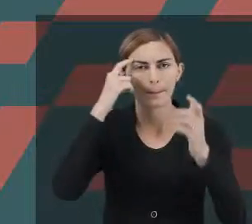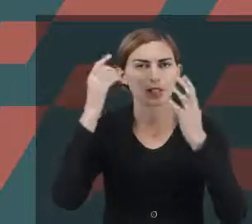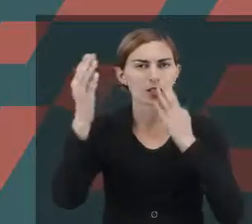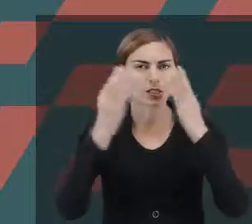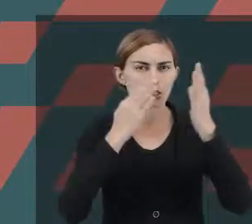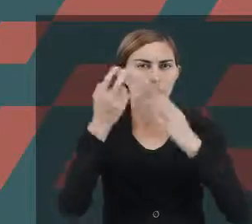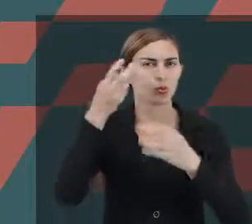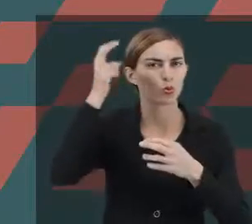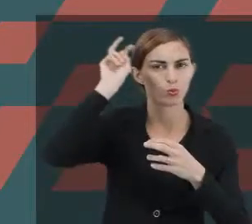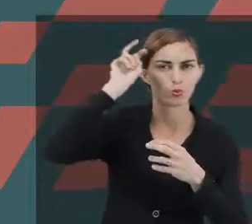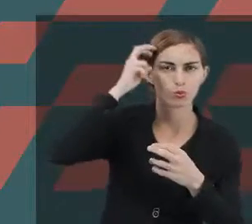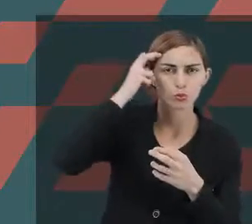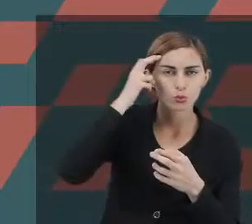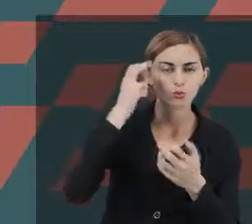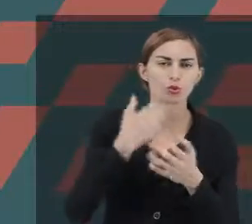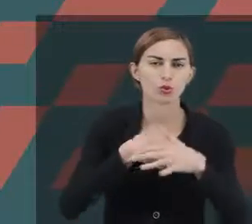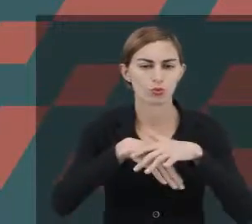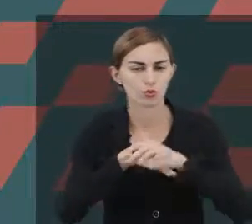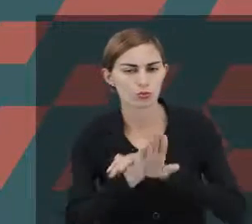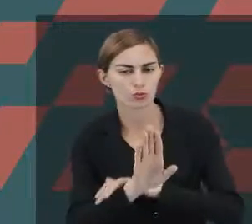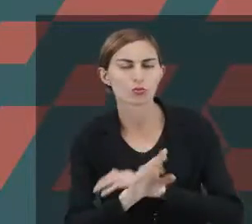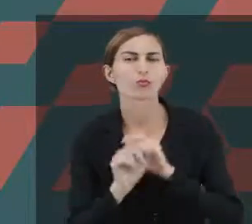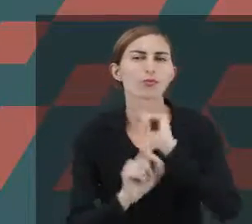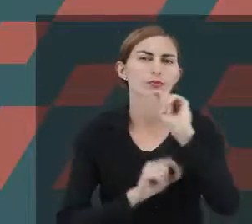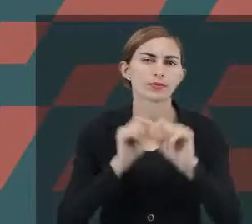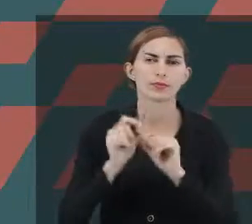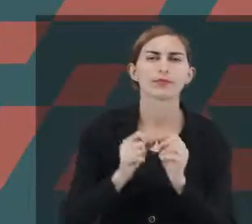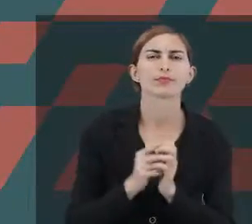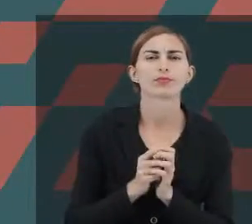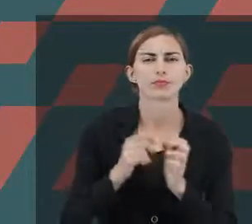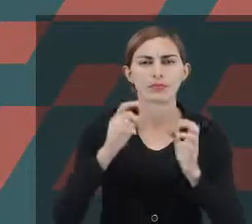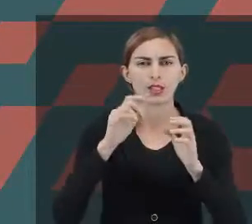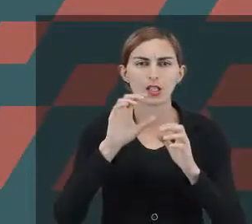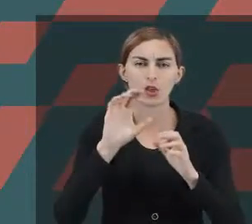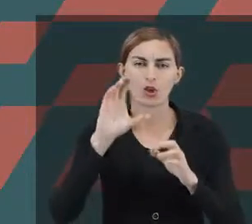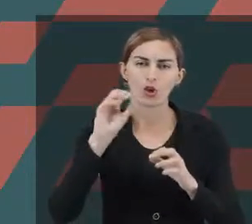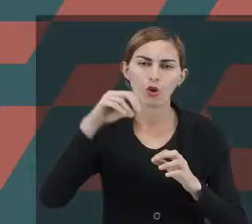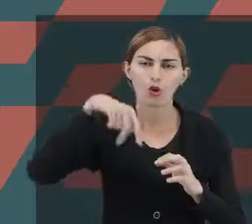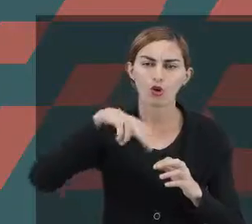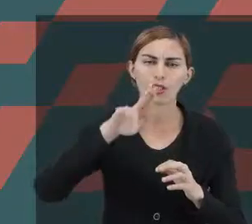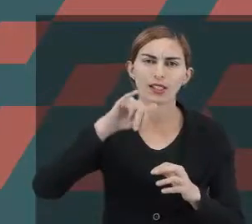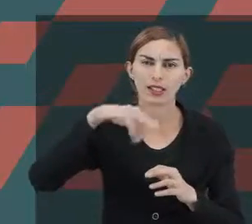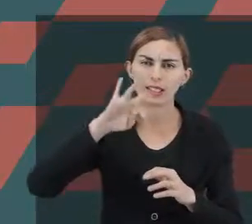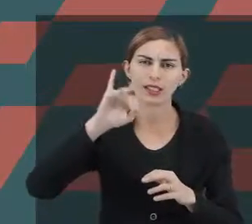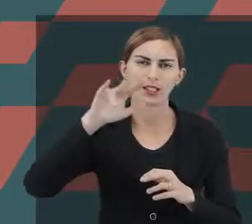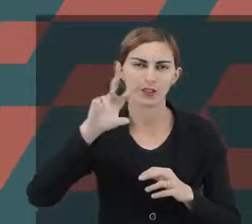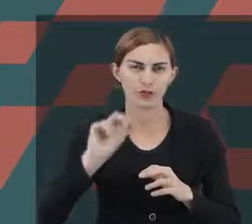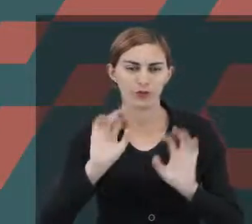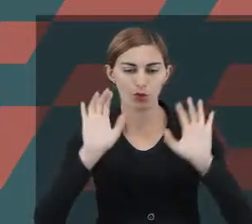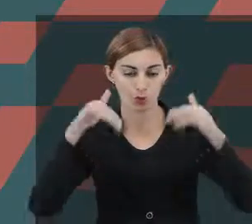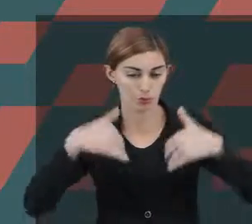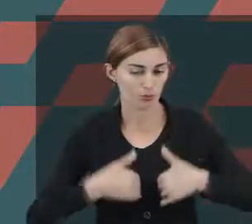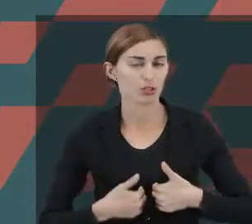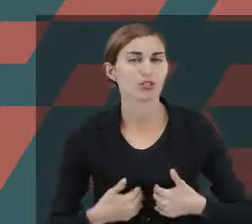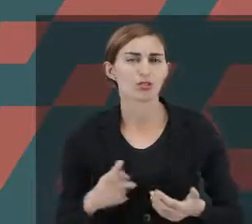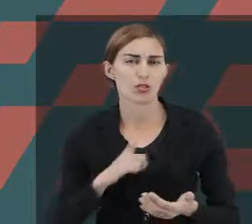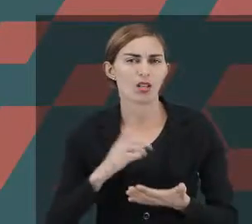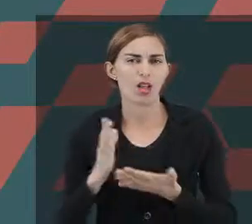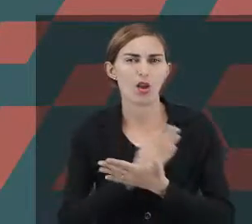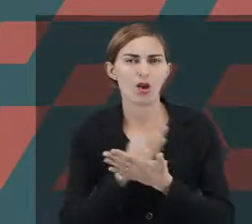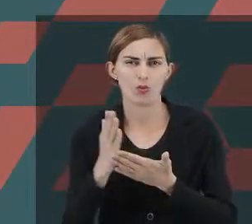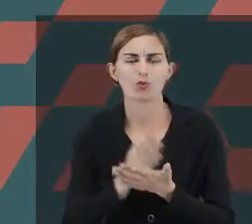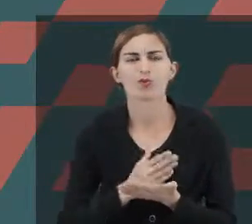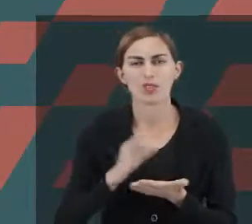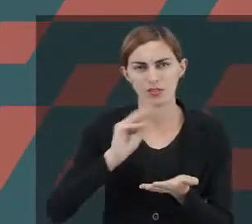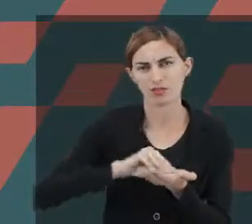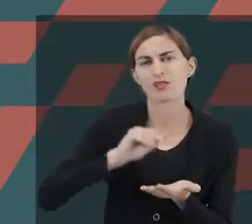psico, sócio, cultural. Mas vamos agora nos deter um pouquinho a essa questão cognitiva. Na relação do autismo, nós temos alguns